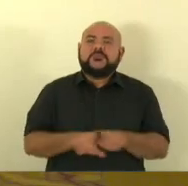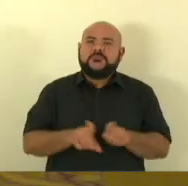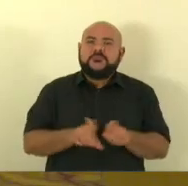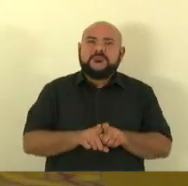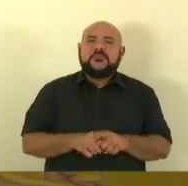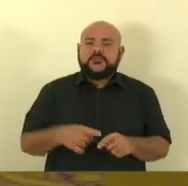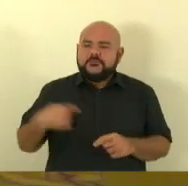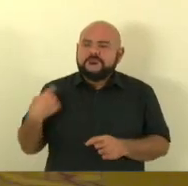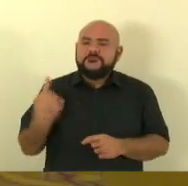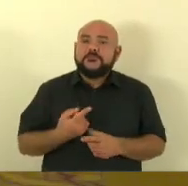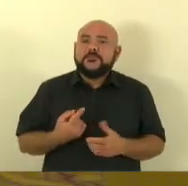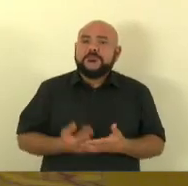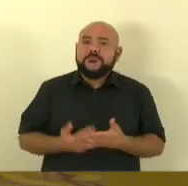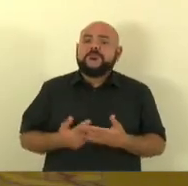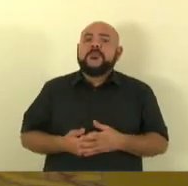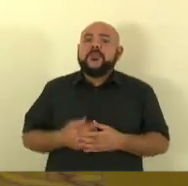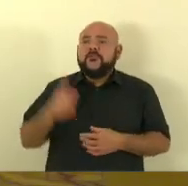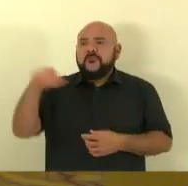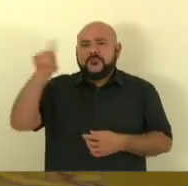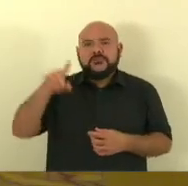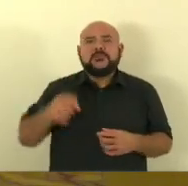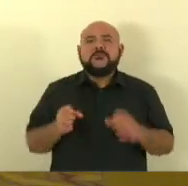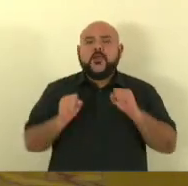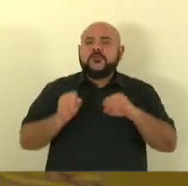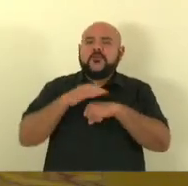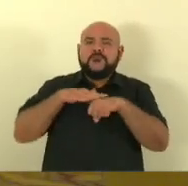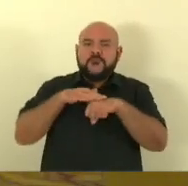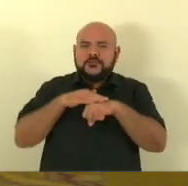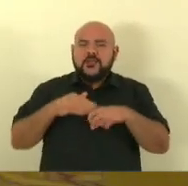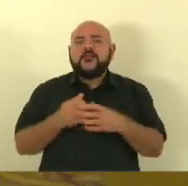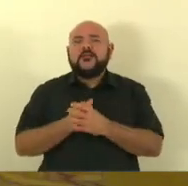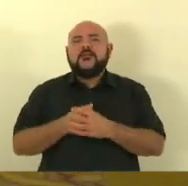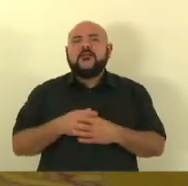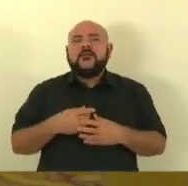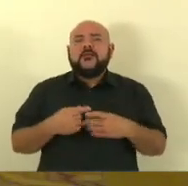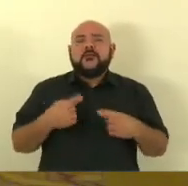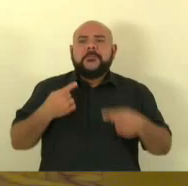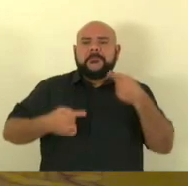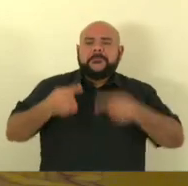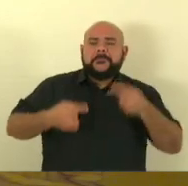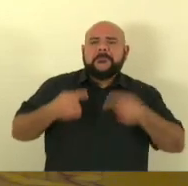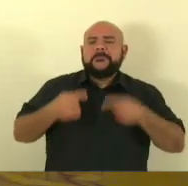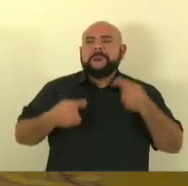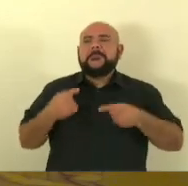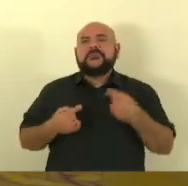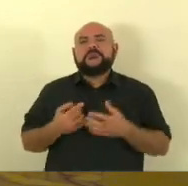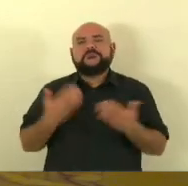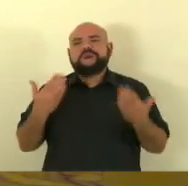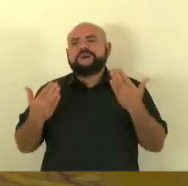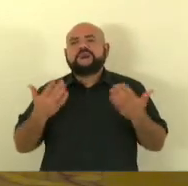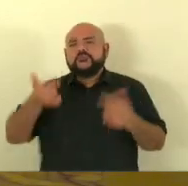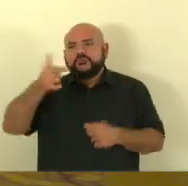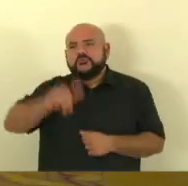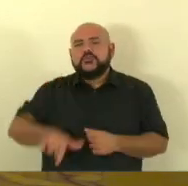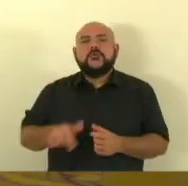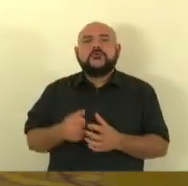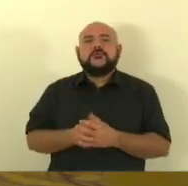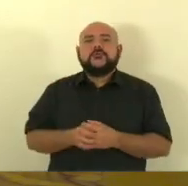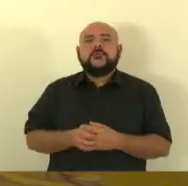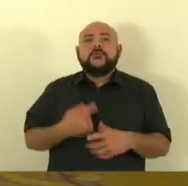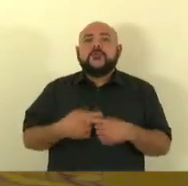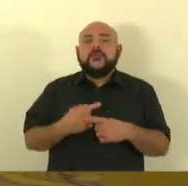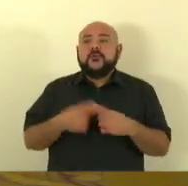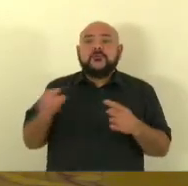vamos me coloque aqui à disposição para intensificar me coloque à disposição para conversar com vocês mais uma vez para que o governo do estado